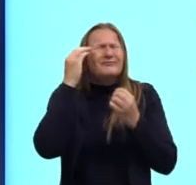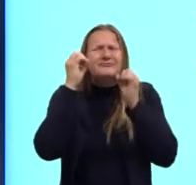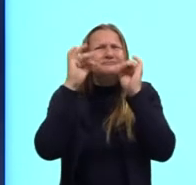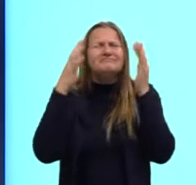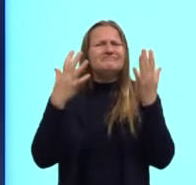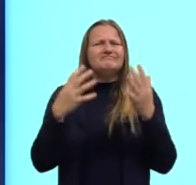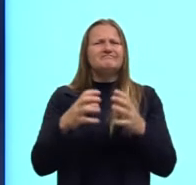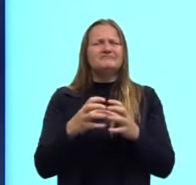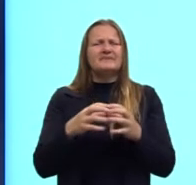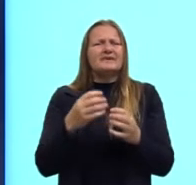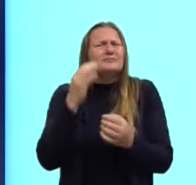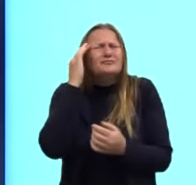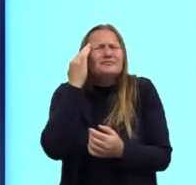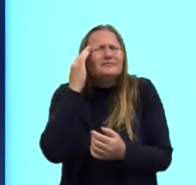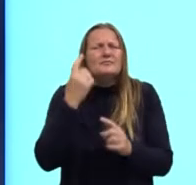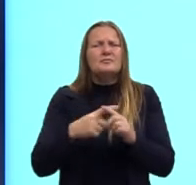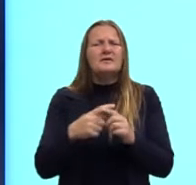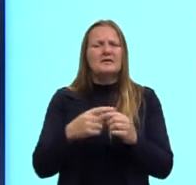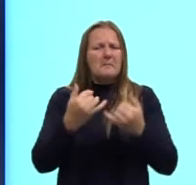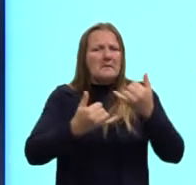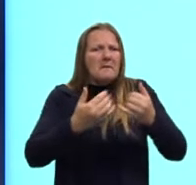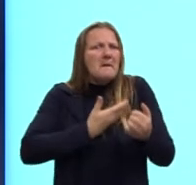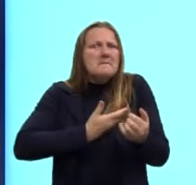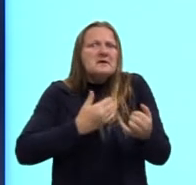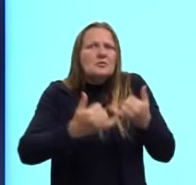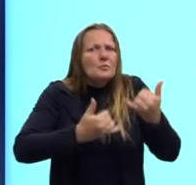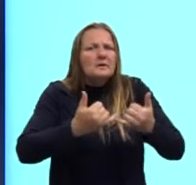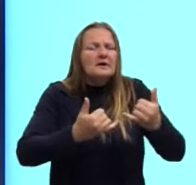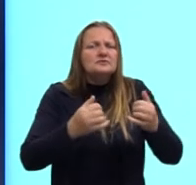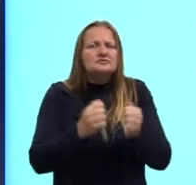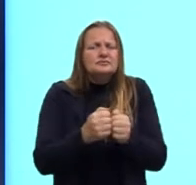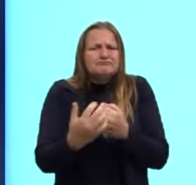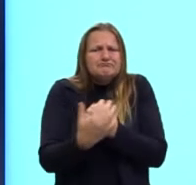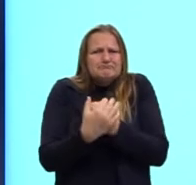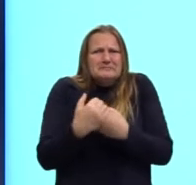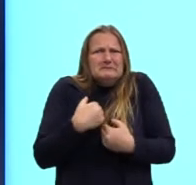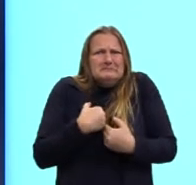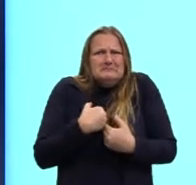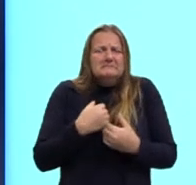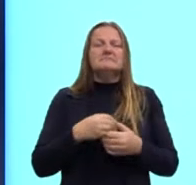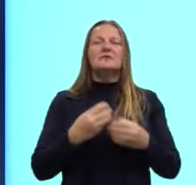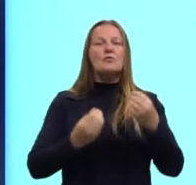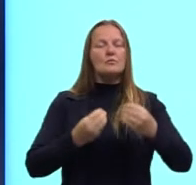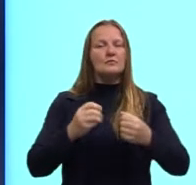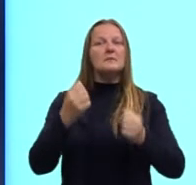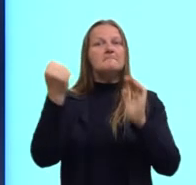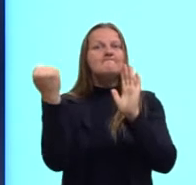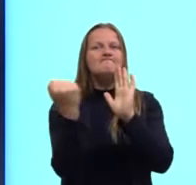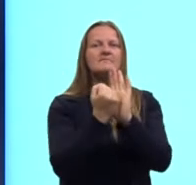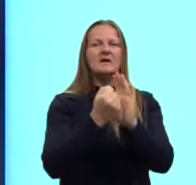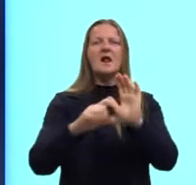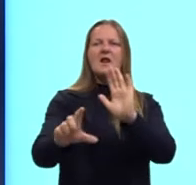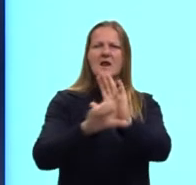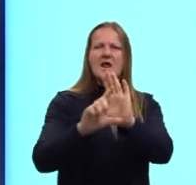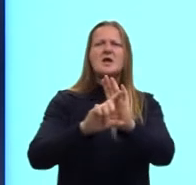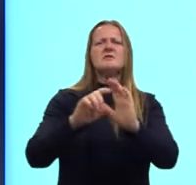e ela acaba não entendendo por que isso acontece e às vezes até se culpa. Então, marcar isso, que essas leis eram brutais, eram